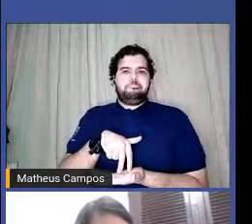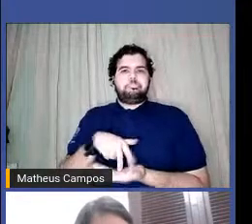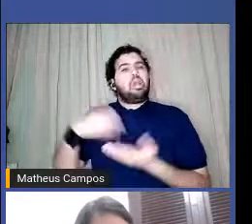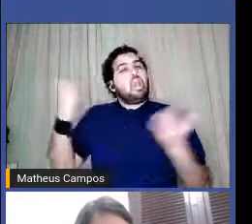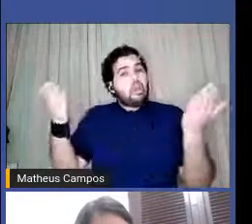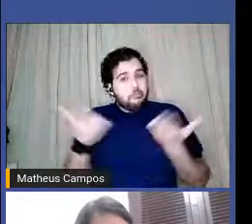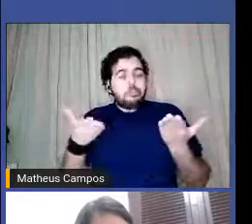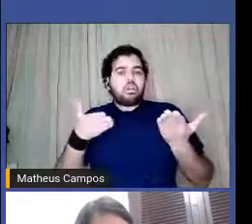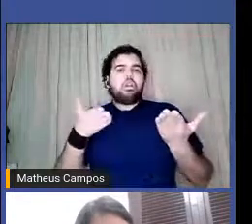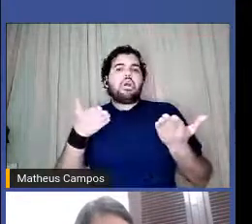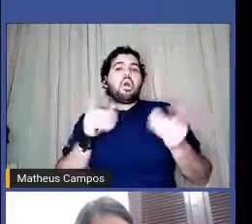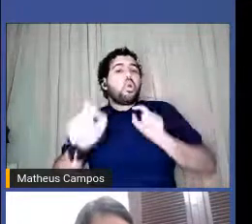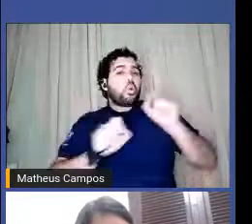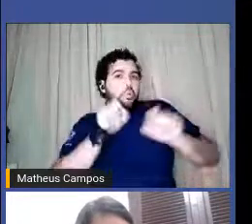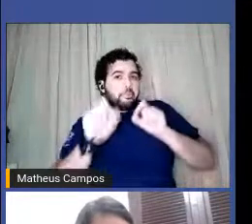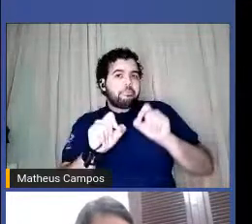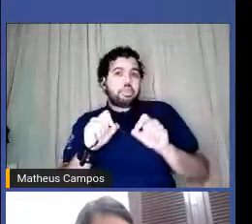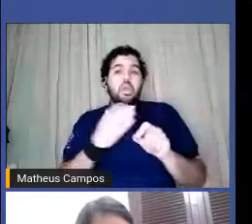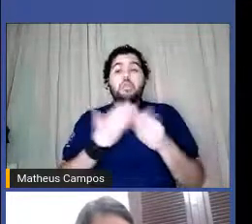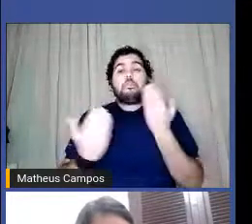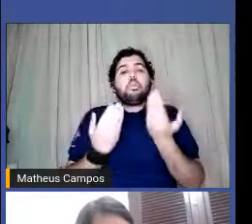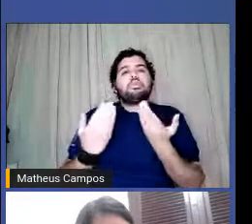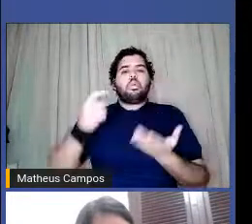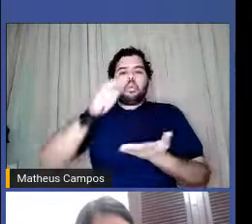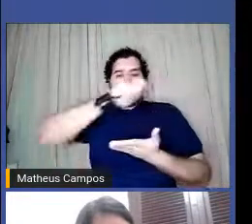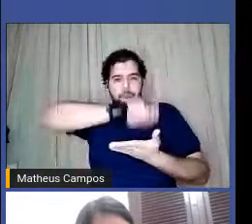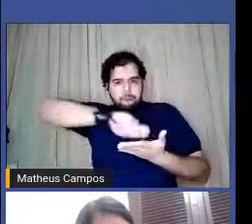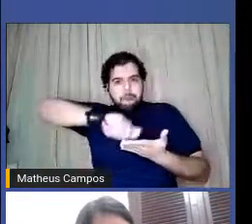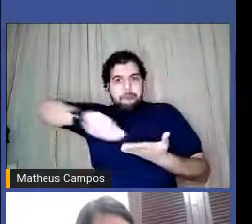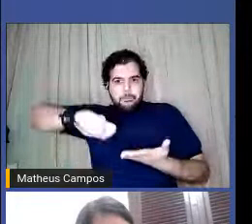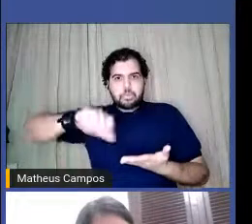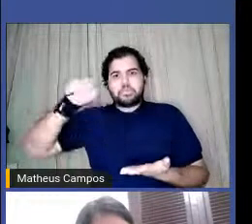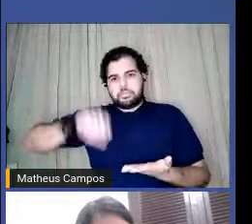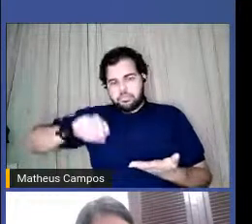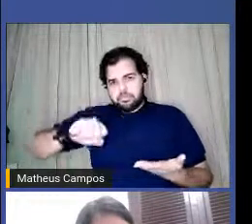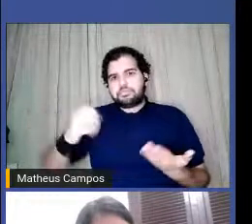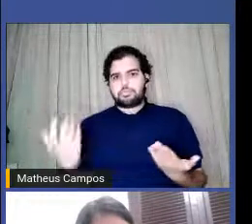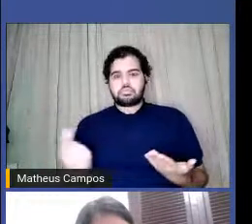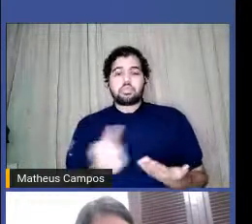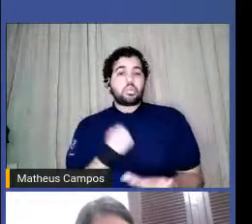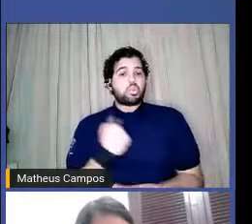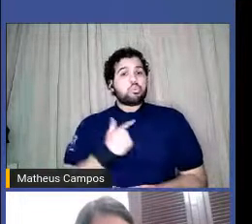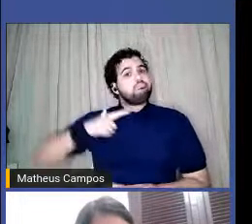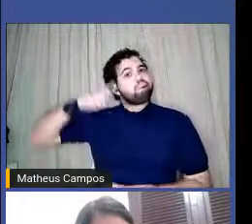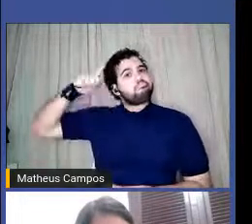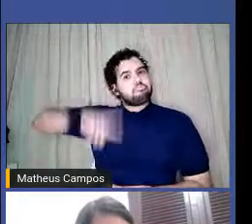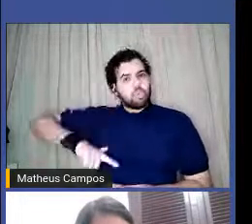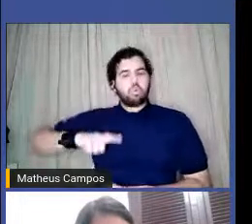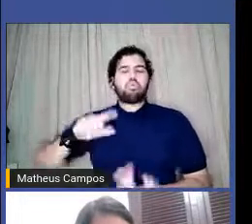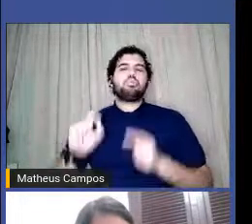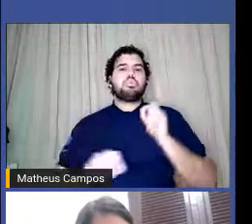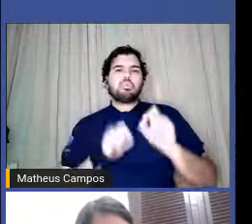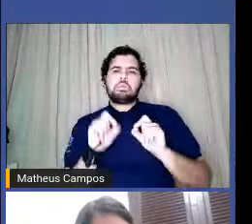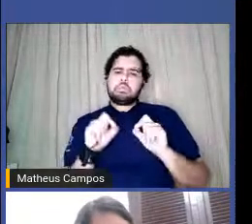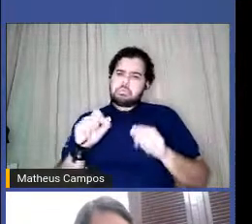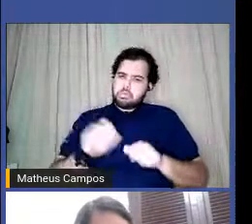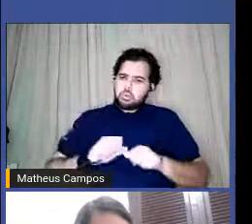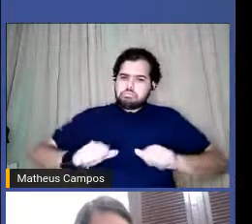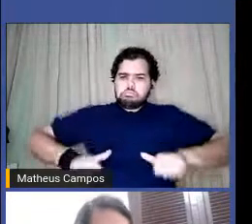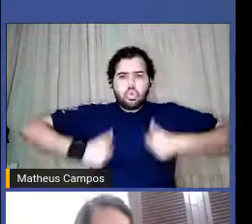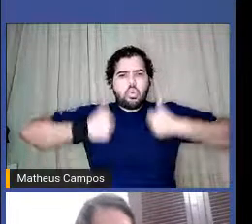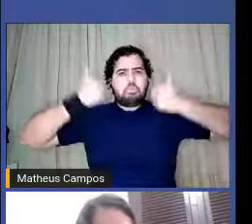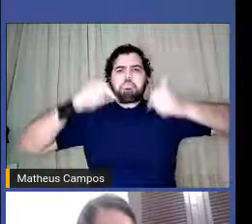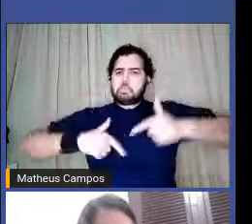pelo meio da escrita e assim a gente consegue se fazendo lutando pelo